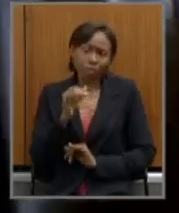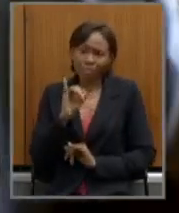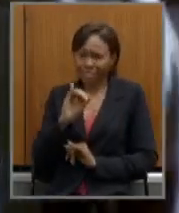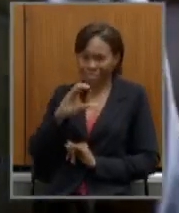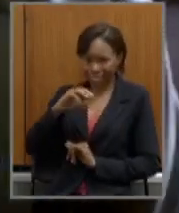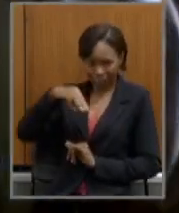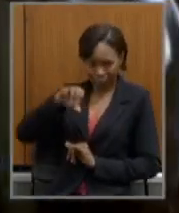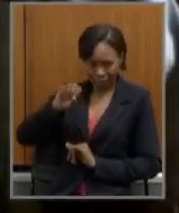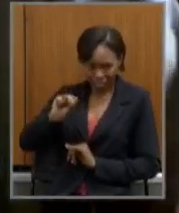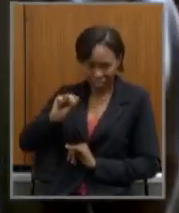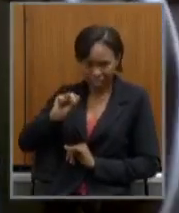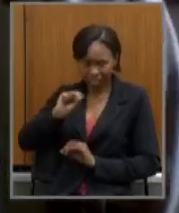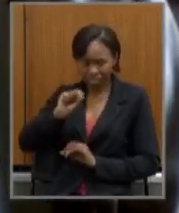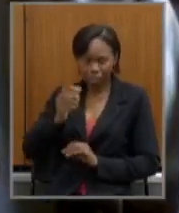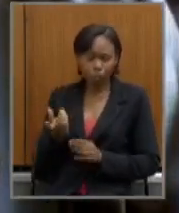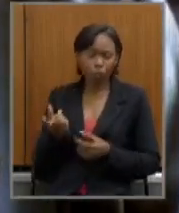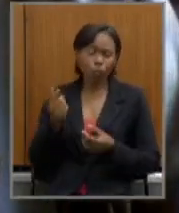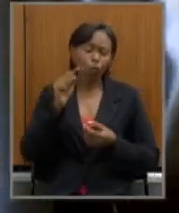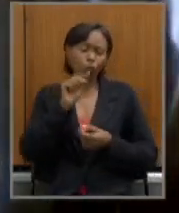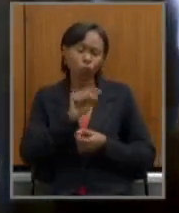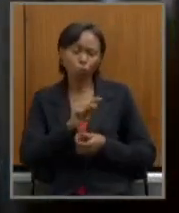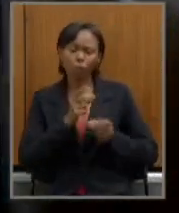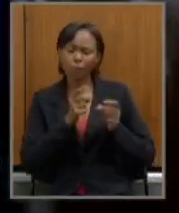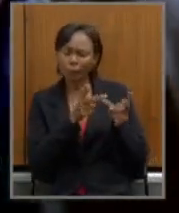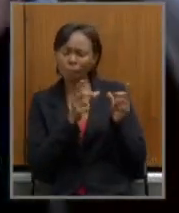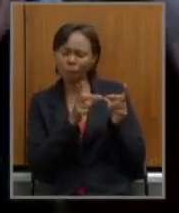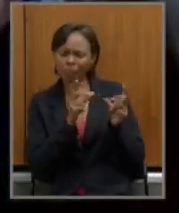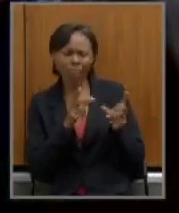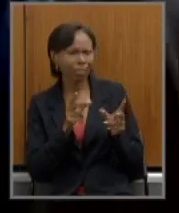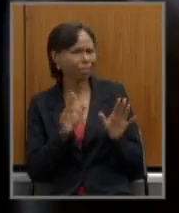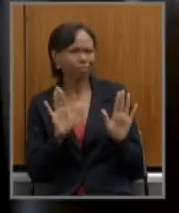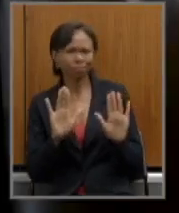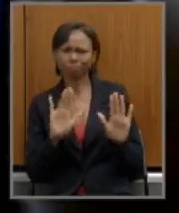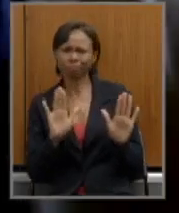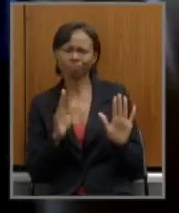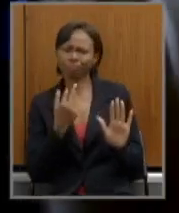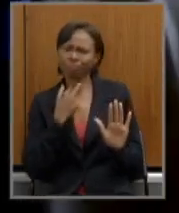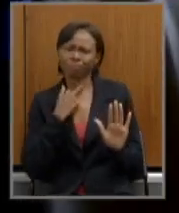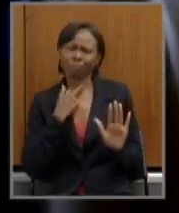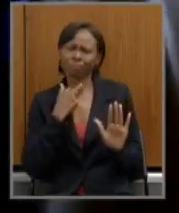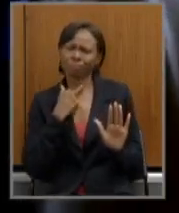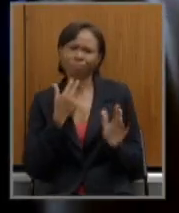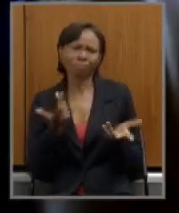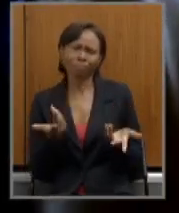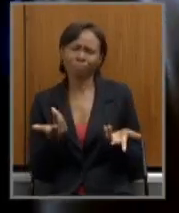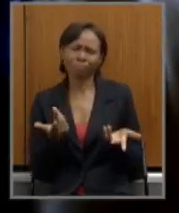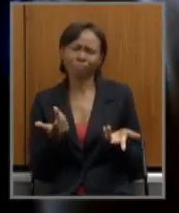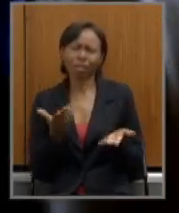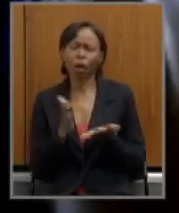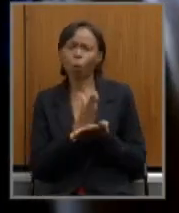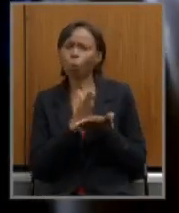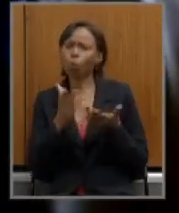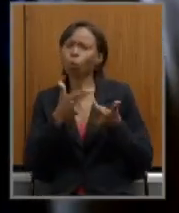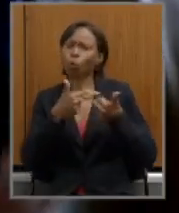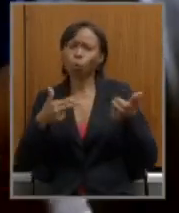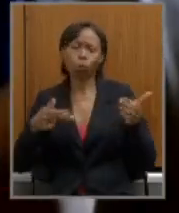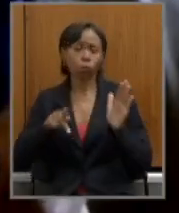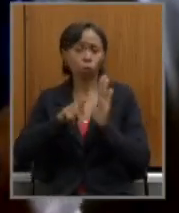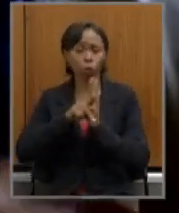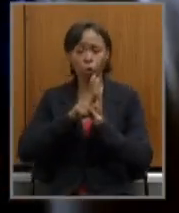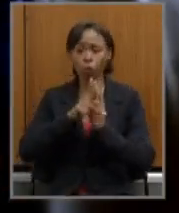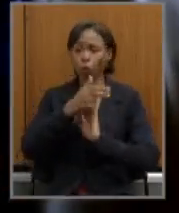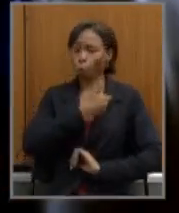incidir sobre exportações porque isso aí certas coisas tem que ser administradas pelo governo central